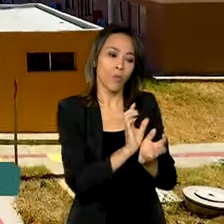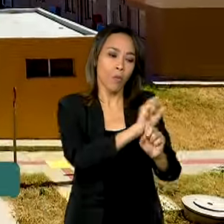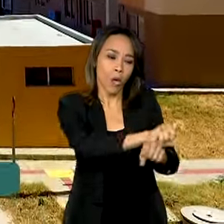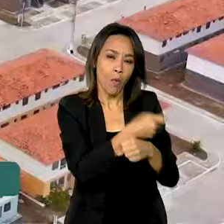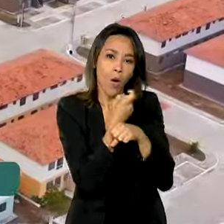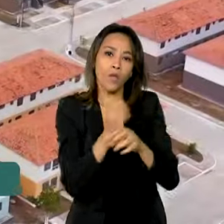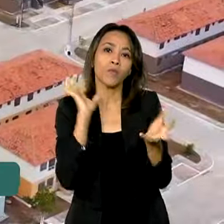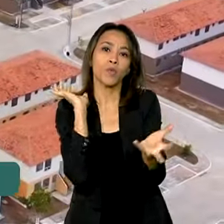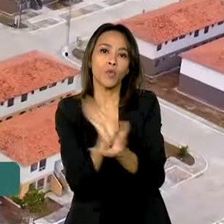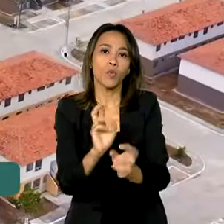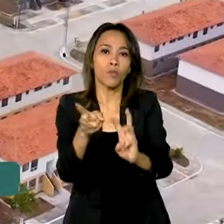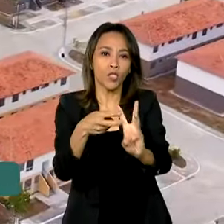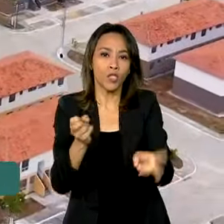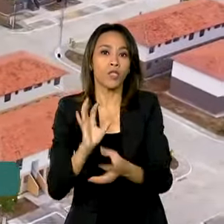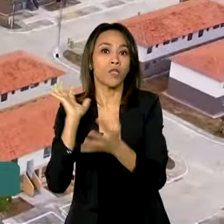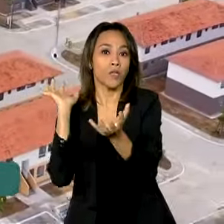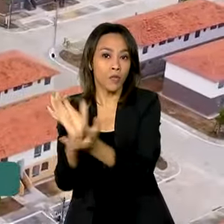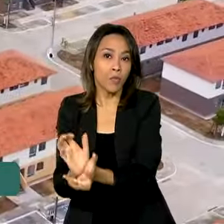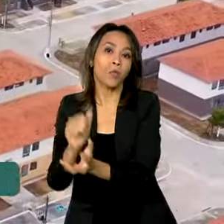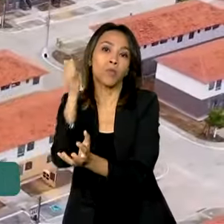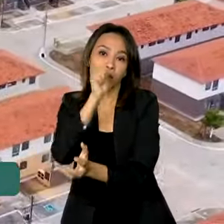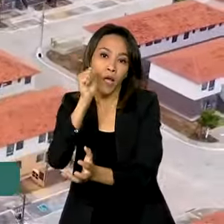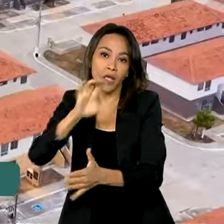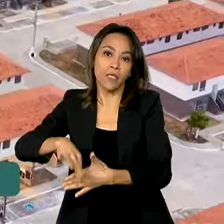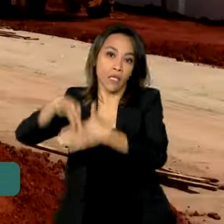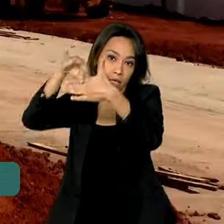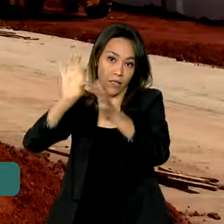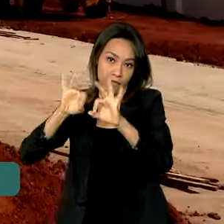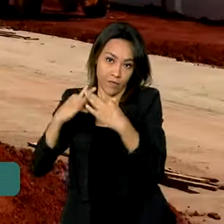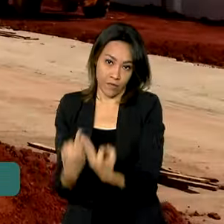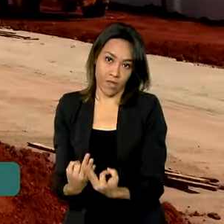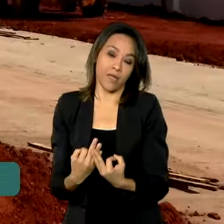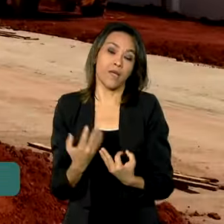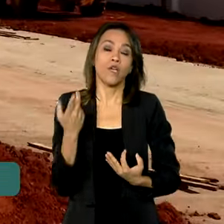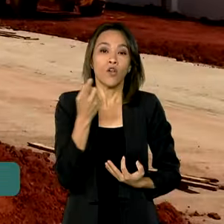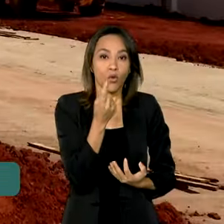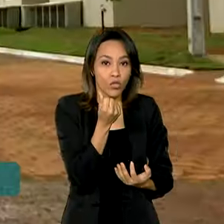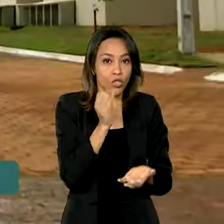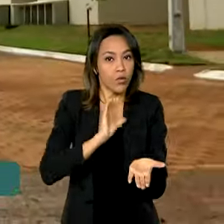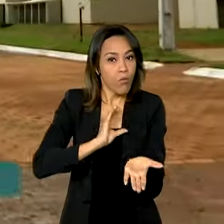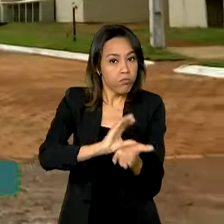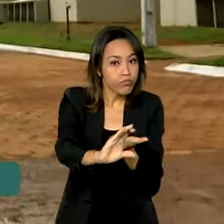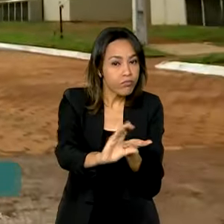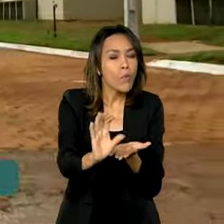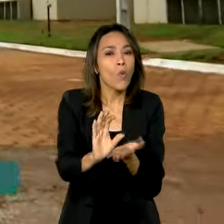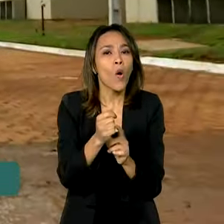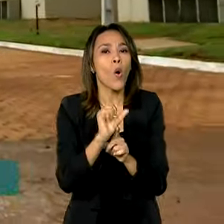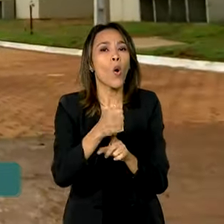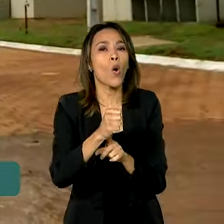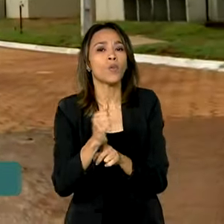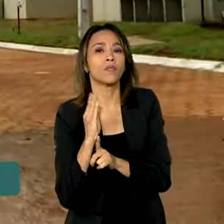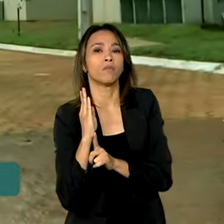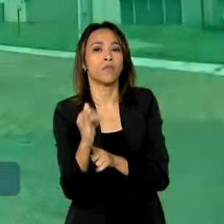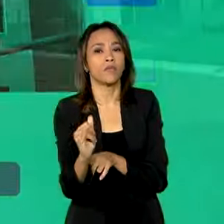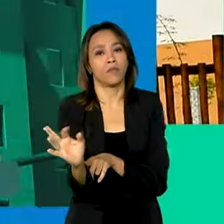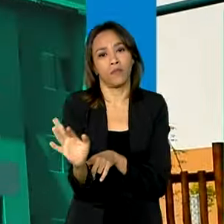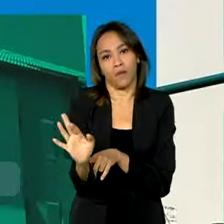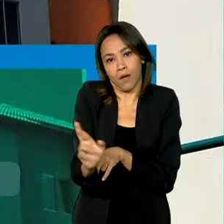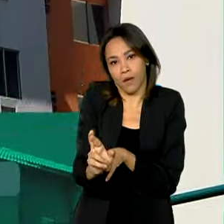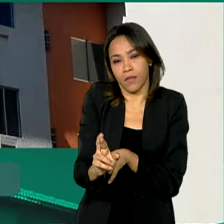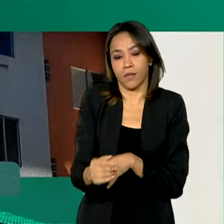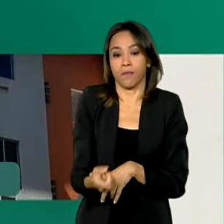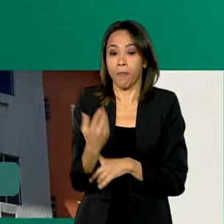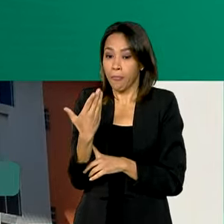povos indígenas e mulheres-chefes de família. O investimento previsto é de 11 bilhões de reais. Na